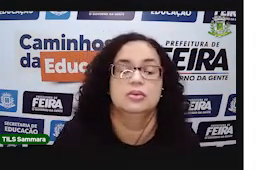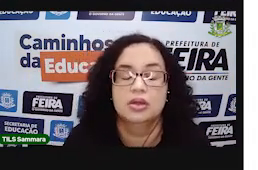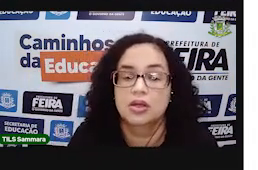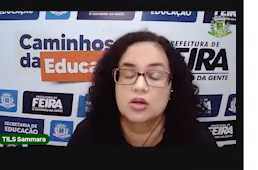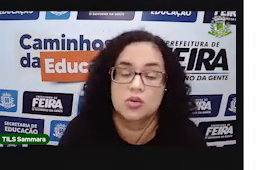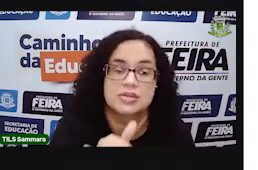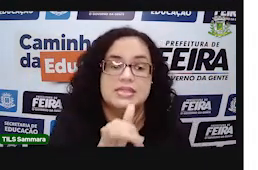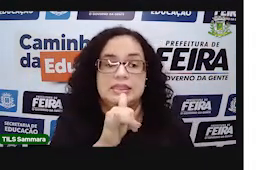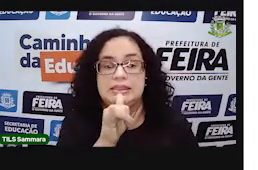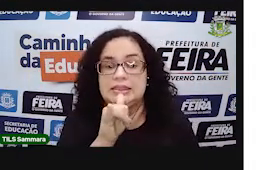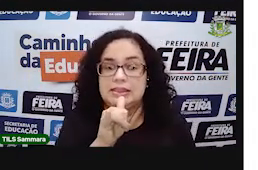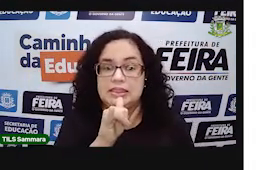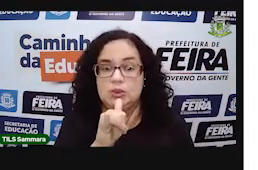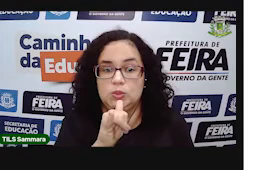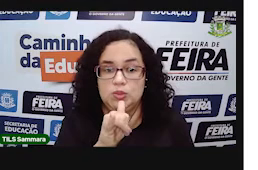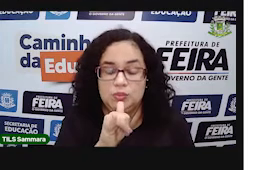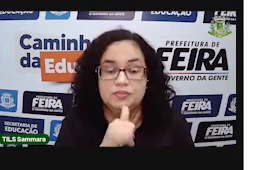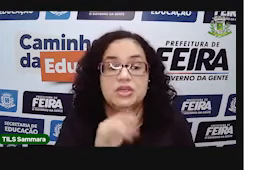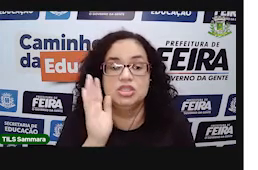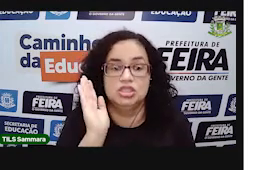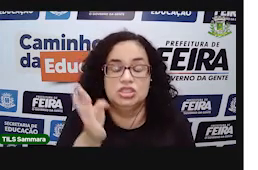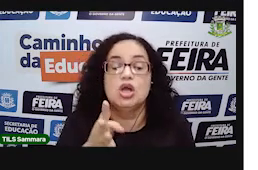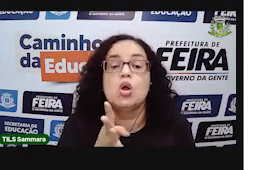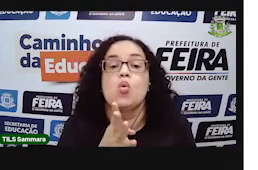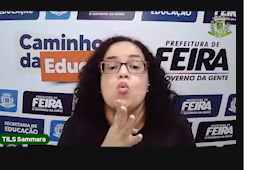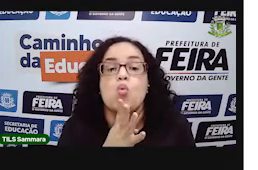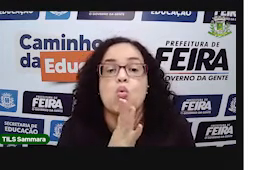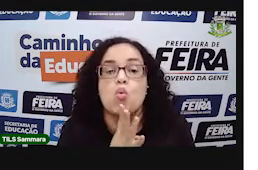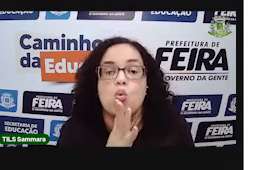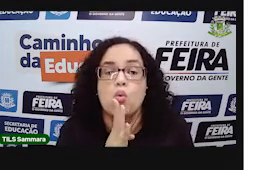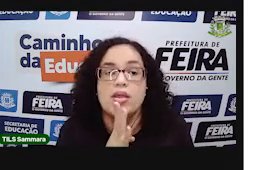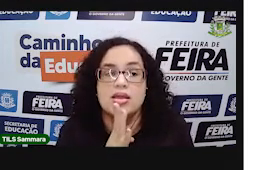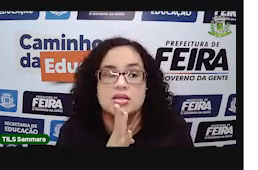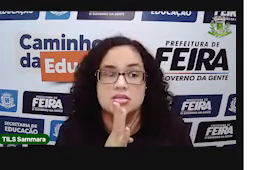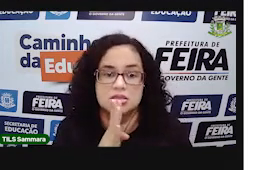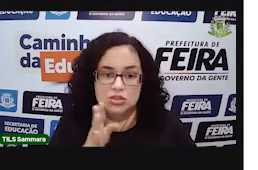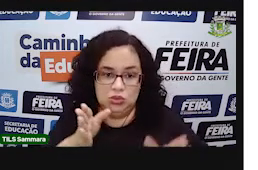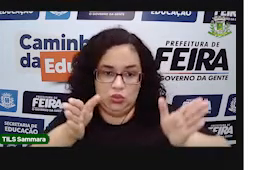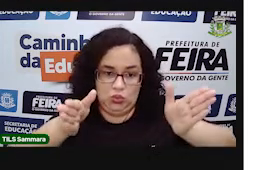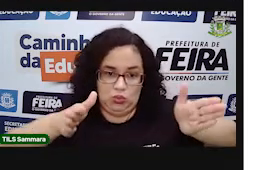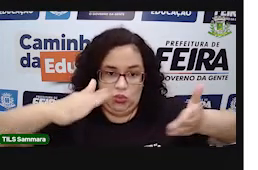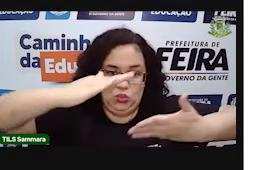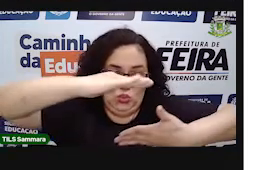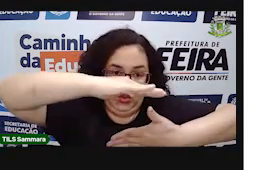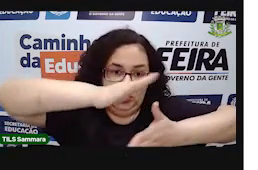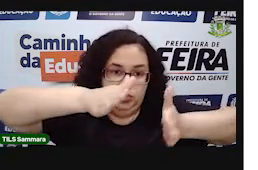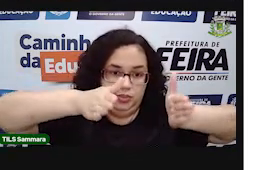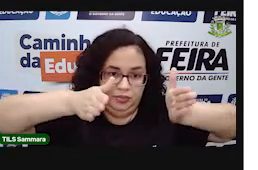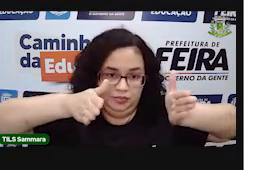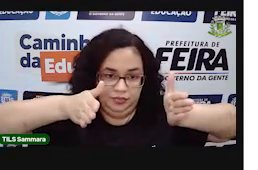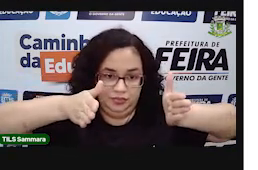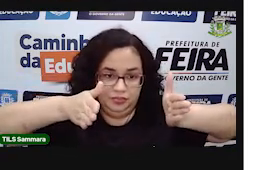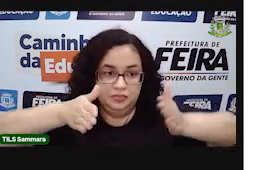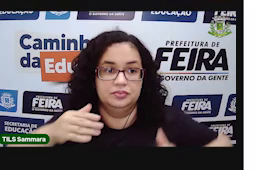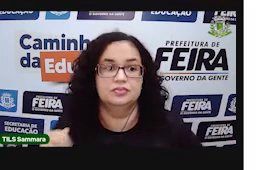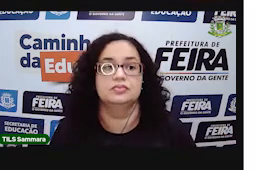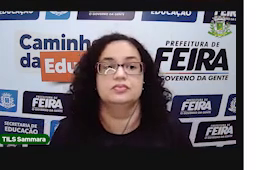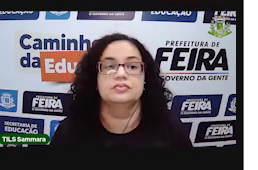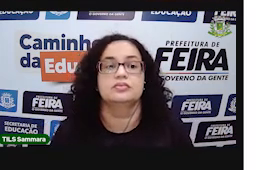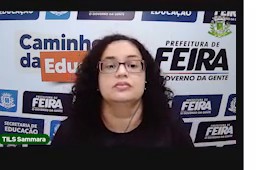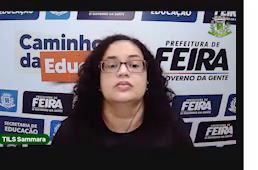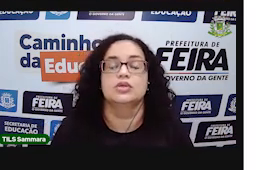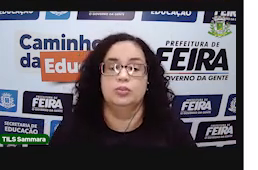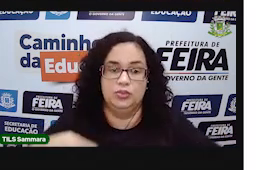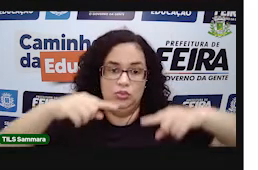tem que acontecer isso. Então, alguns exemplos e que vocês já conhecem. É o cubo, tá bom? Porque o